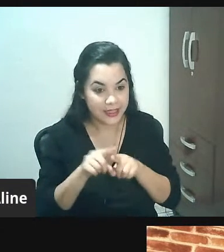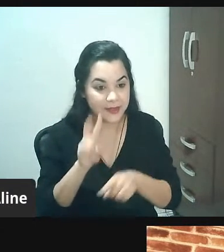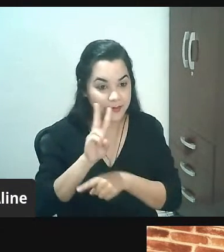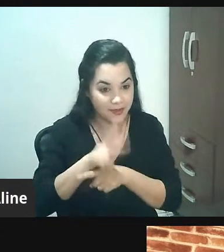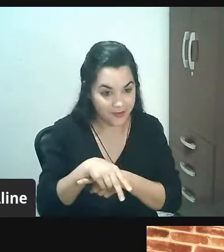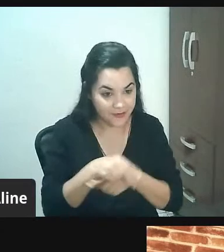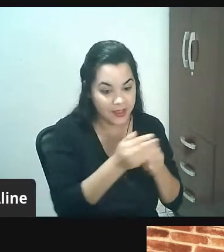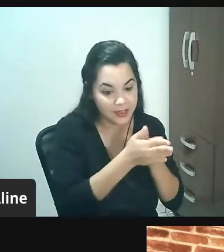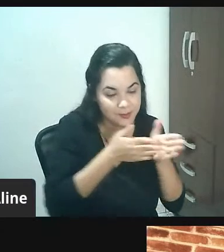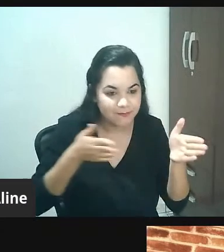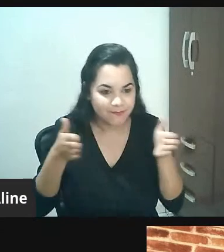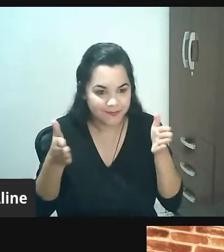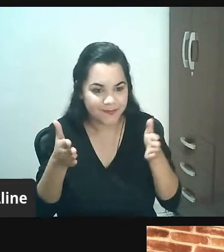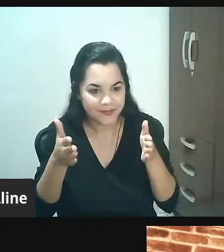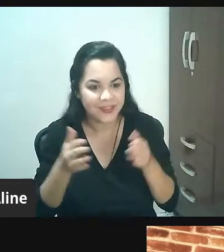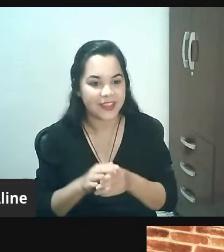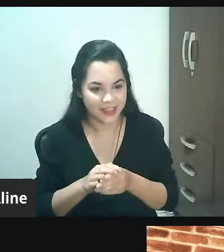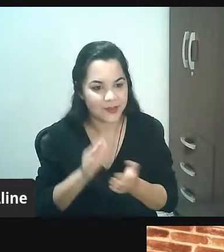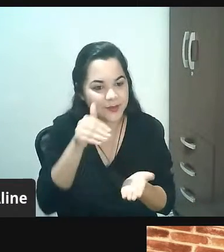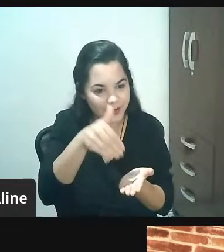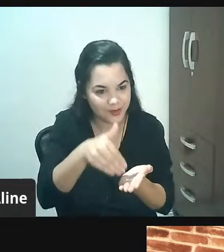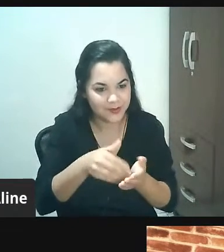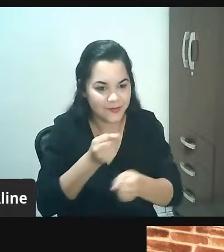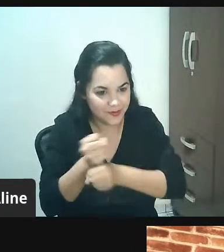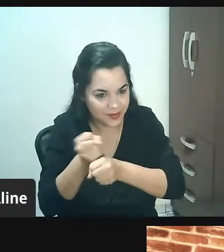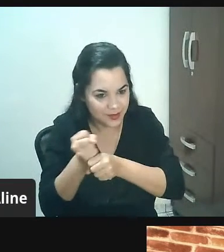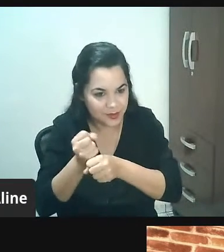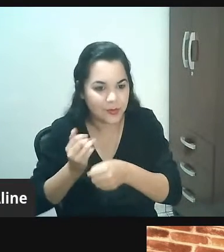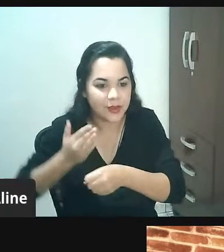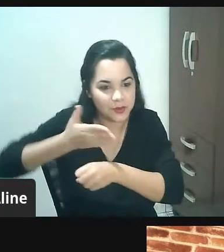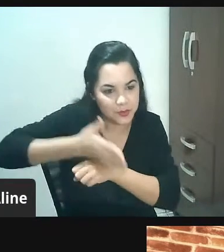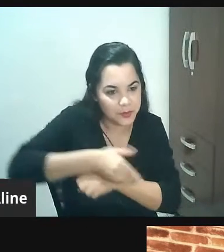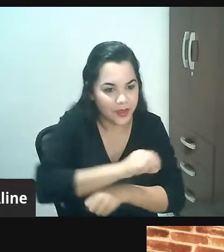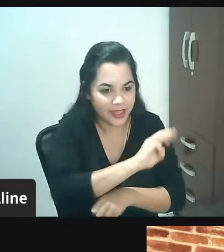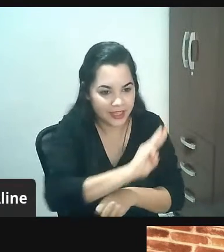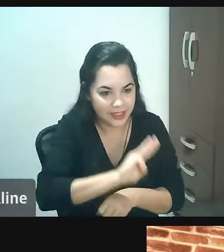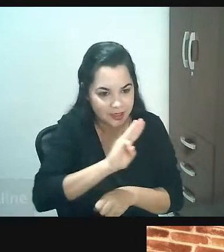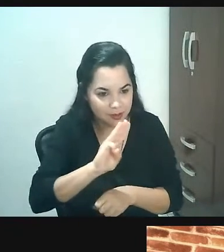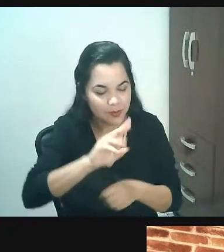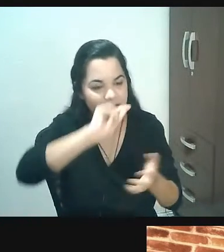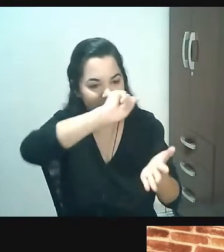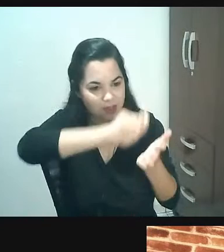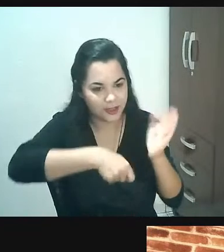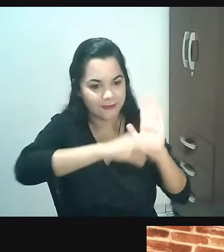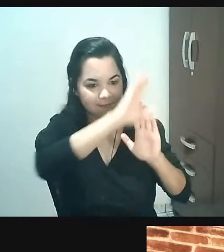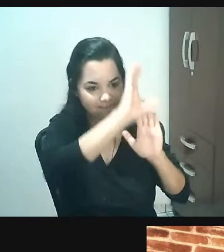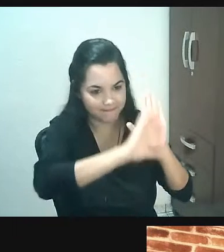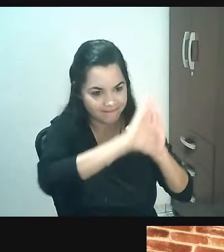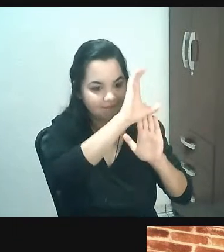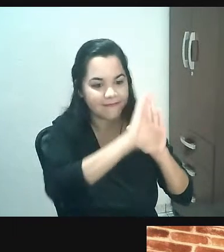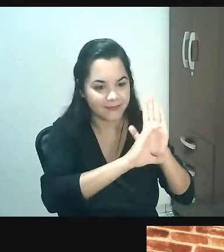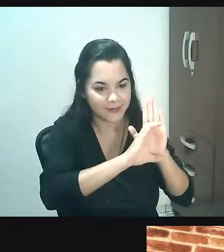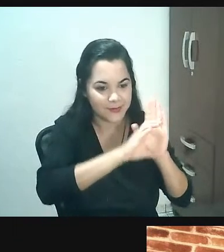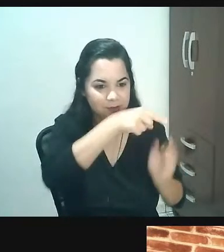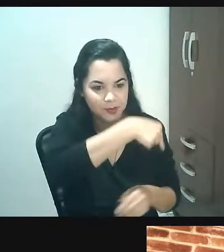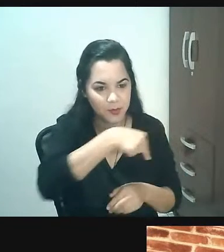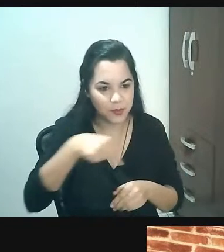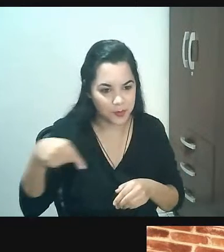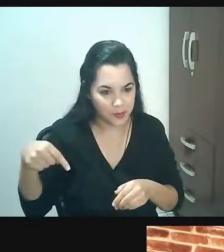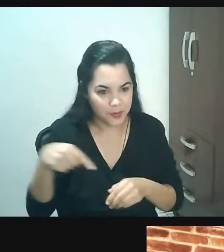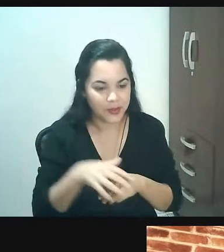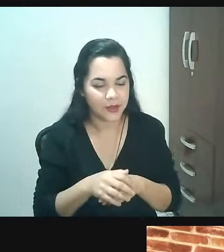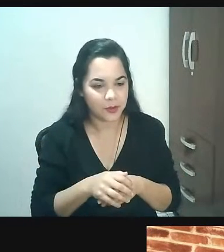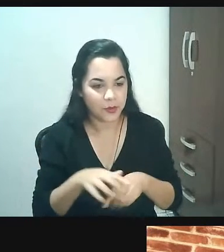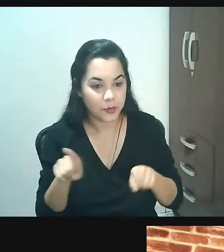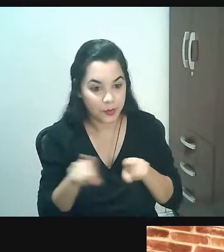nesse período de final de ano. Entre, acesse nosso site, cadastre seu currículo ou você, empresário, cadastre sua